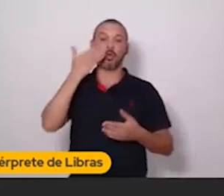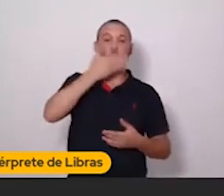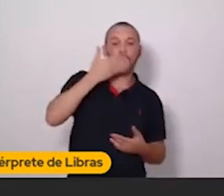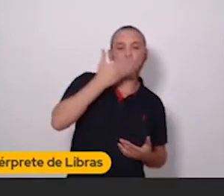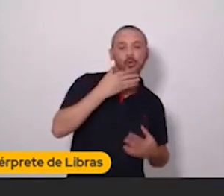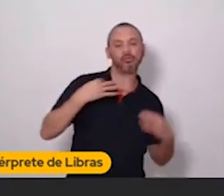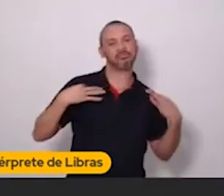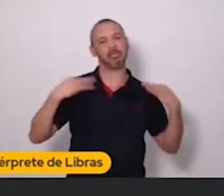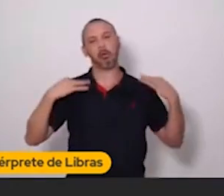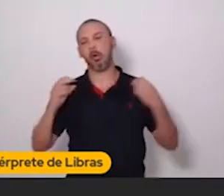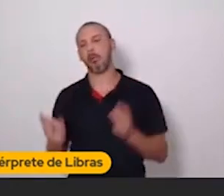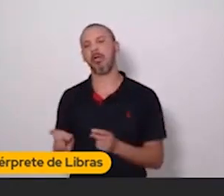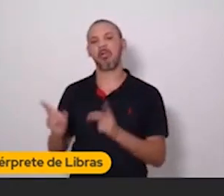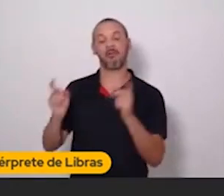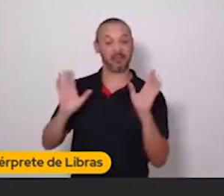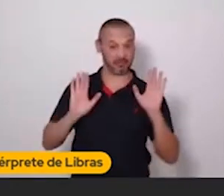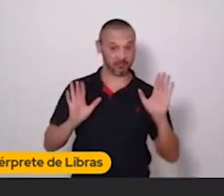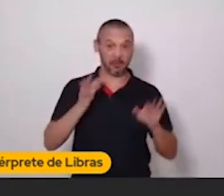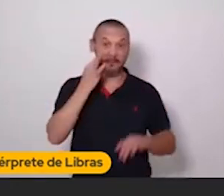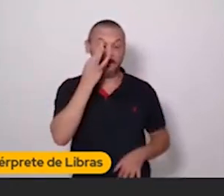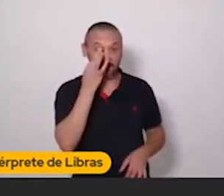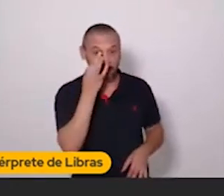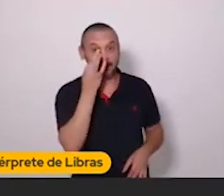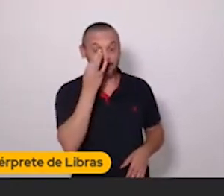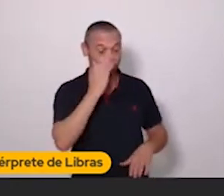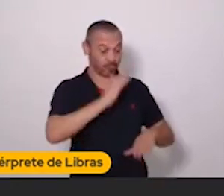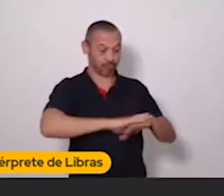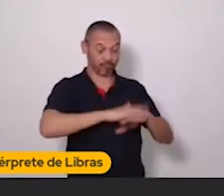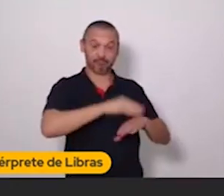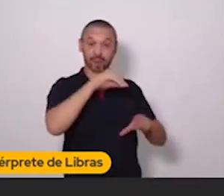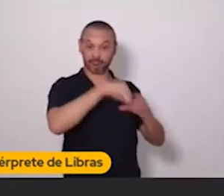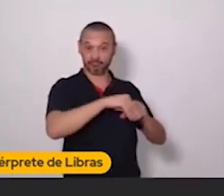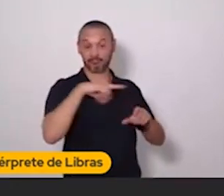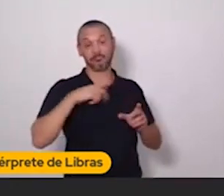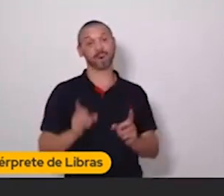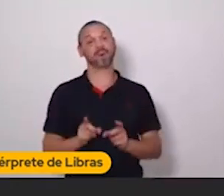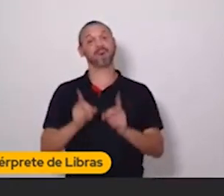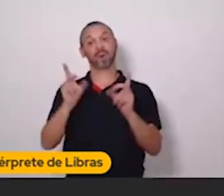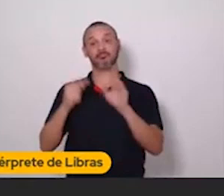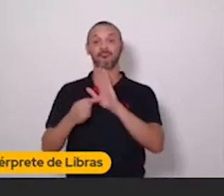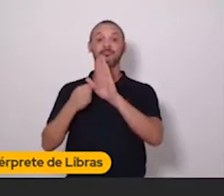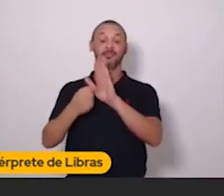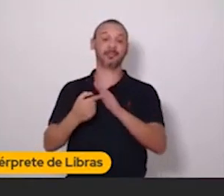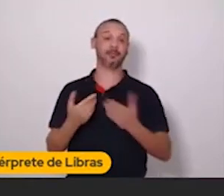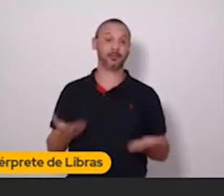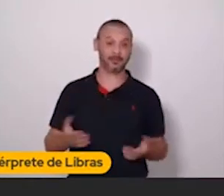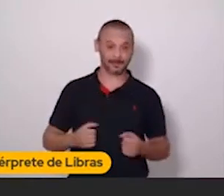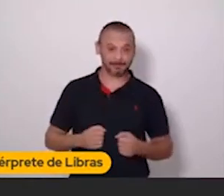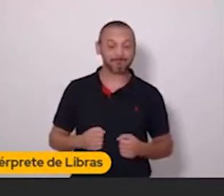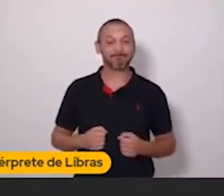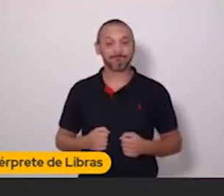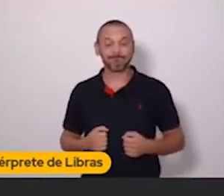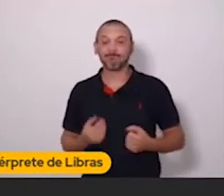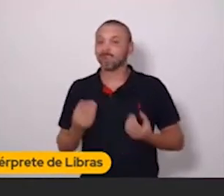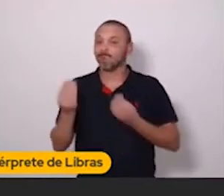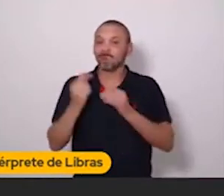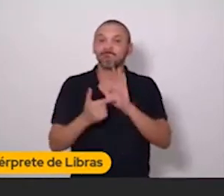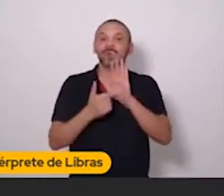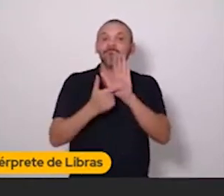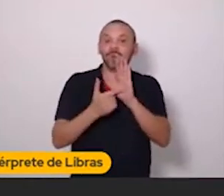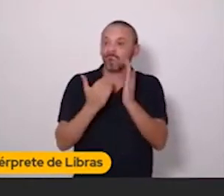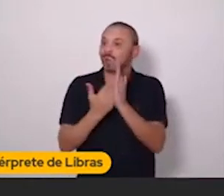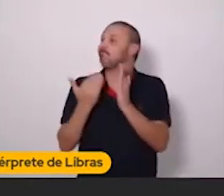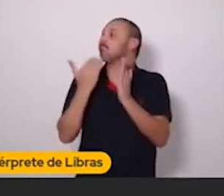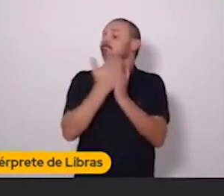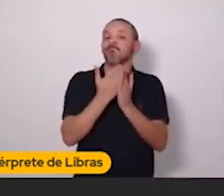item de papelaria. Você só tem aquilo para vender e para mostrar. E você tem a sua loja física. Você não tem como mostrar muito para o seu